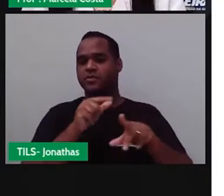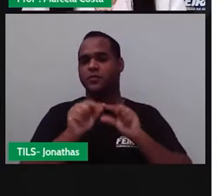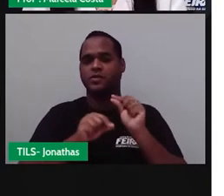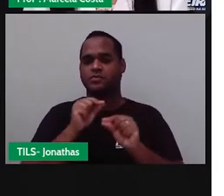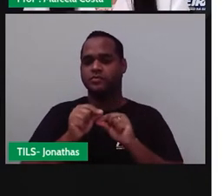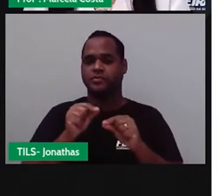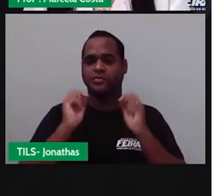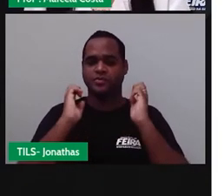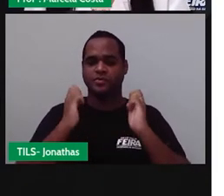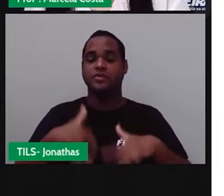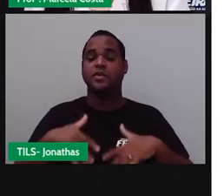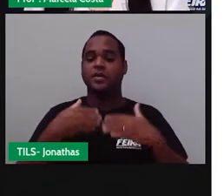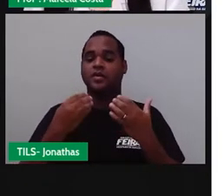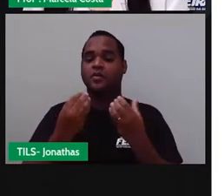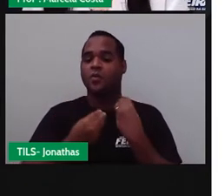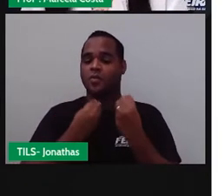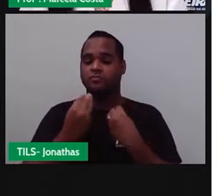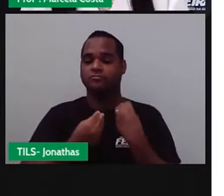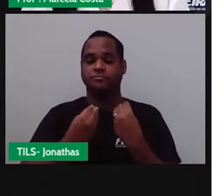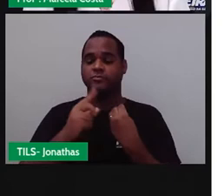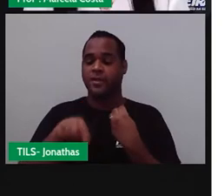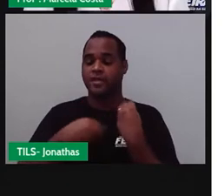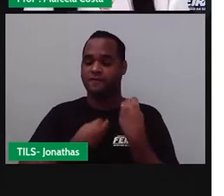Tem uma boa convivência?